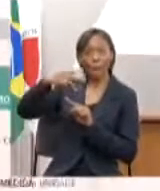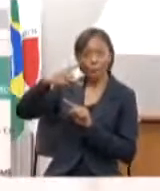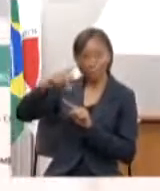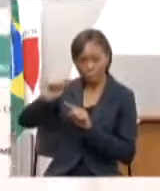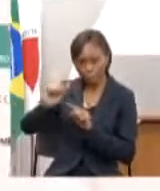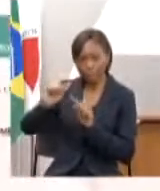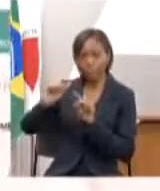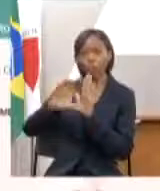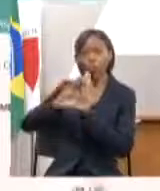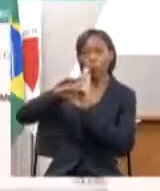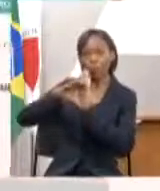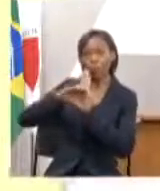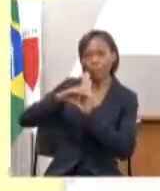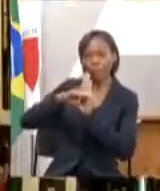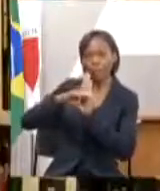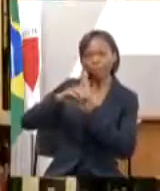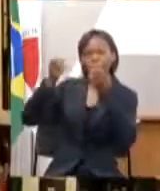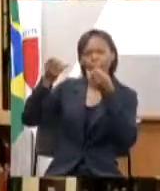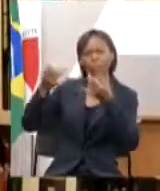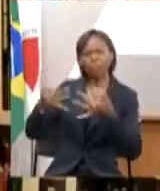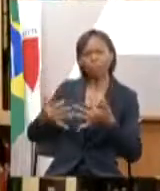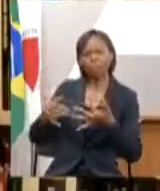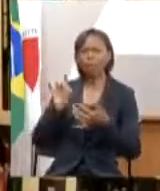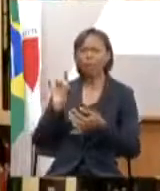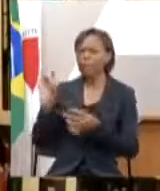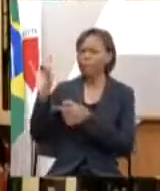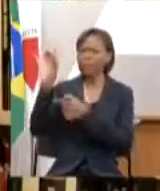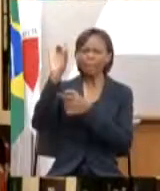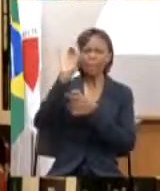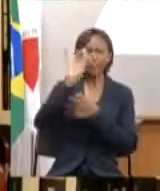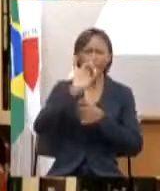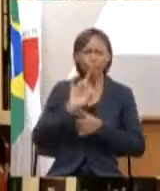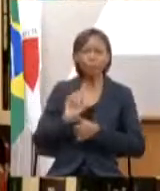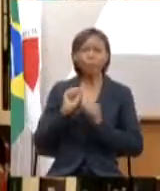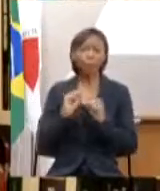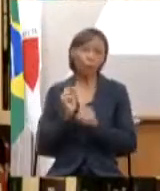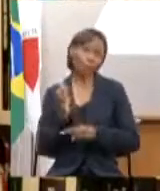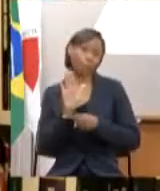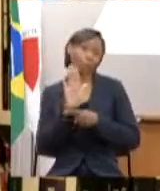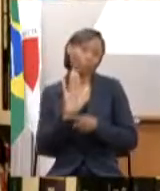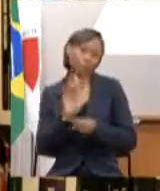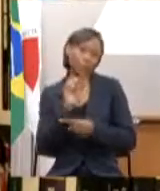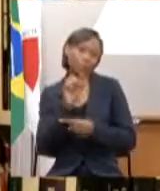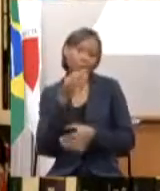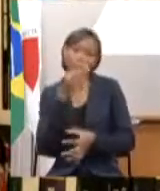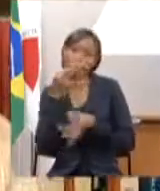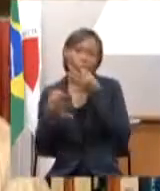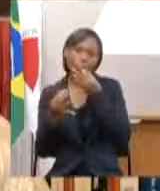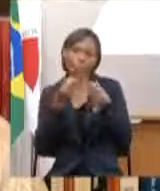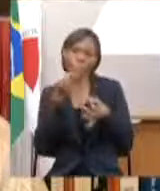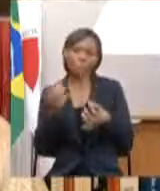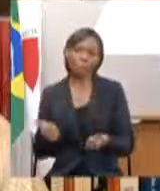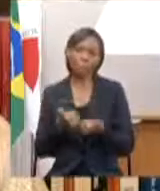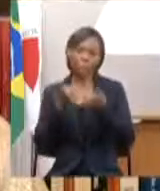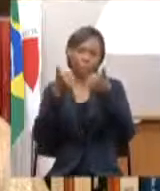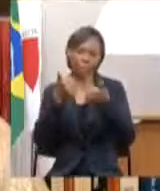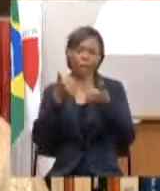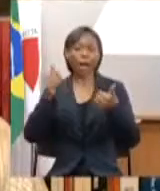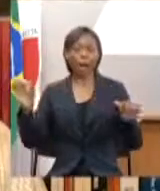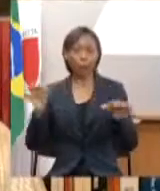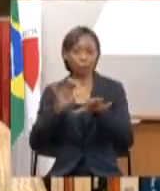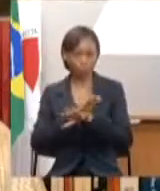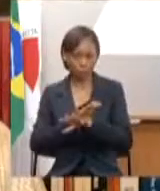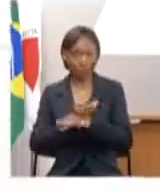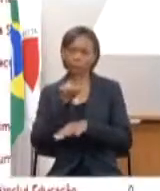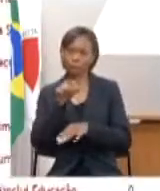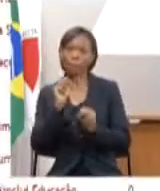significado de cada item. Todo esse material vai ajudar você a fundamentar melhor a sua sugestão. Depois, é só formular a sua